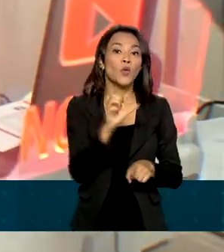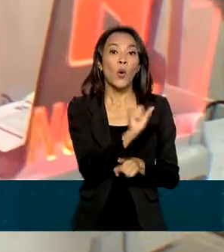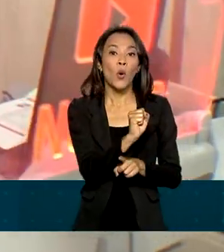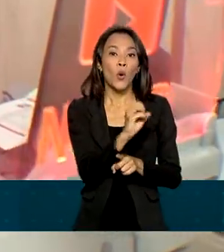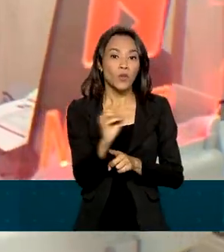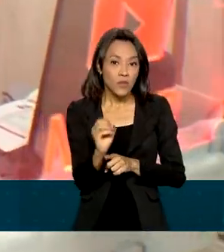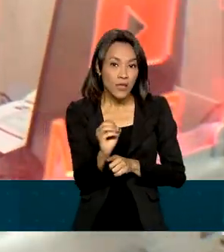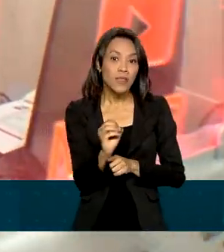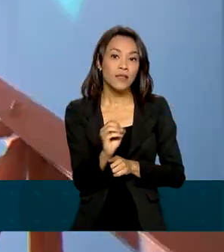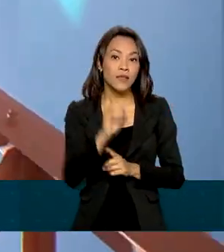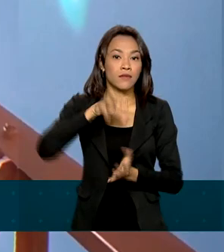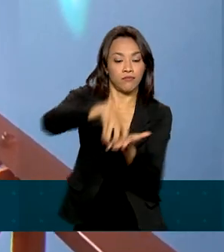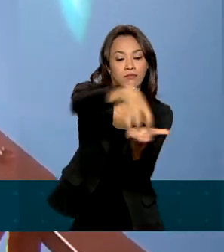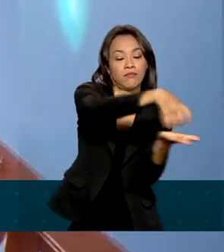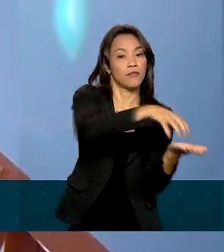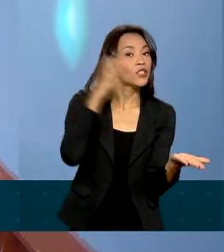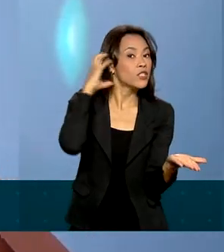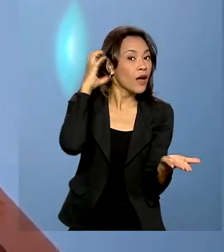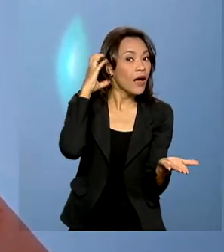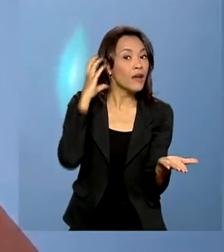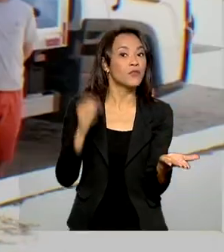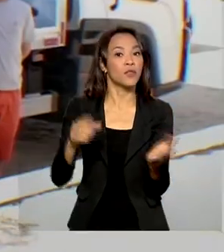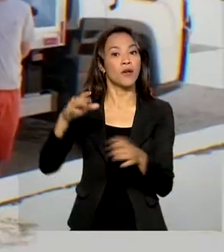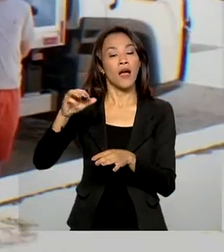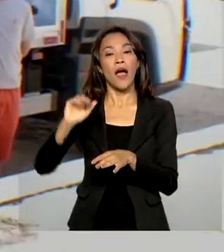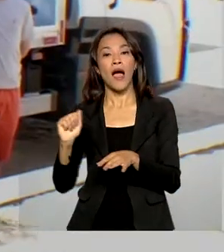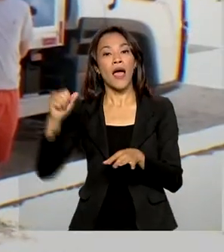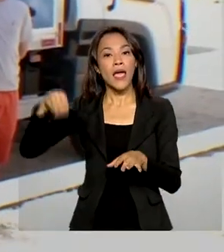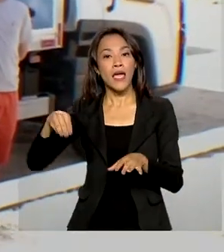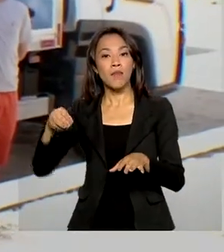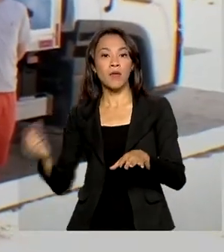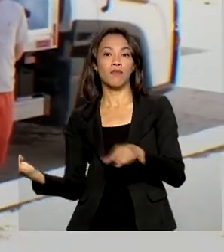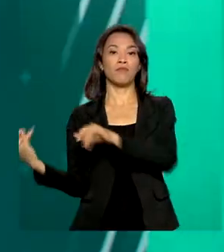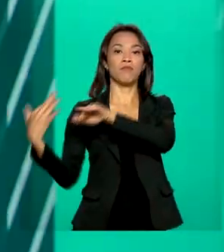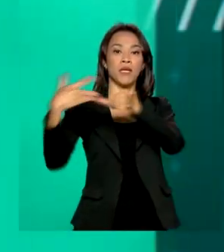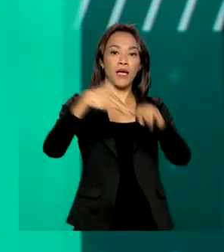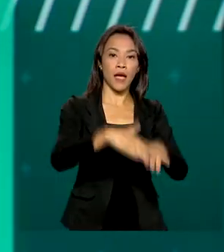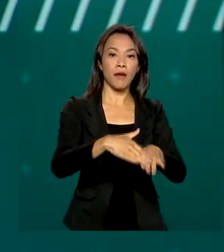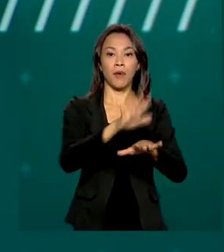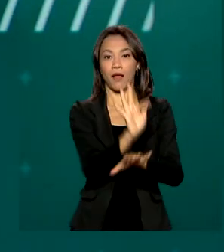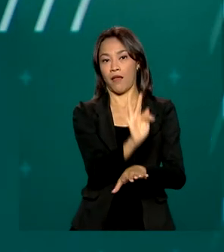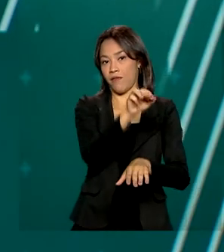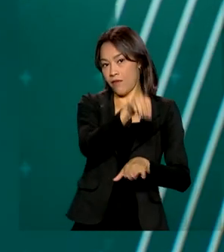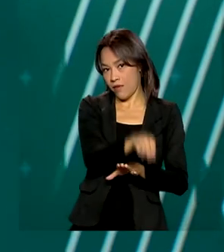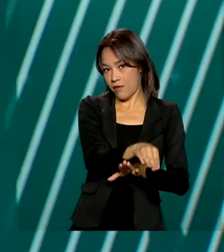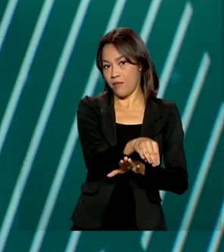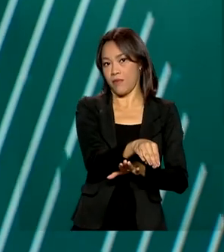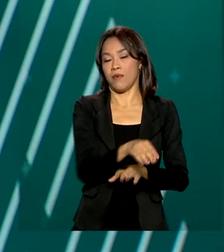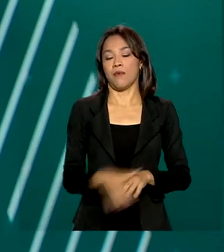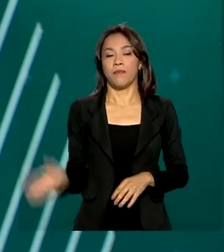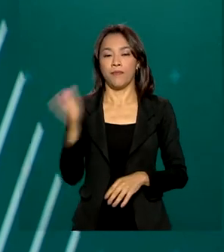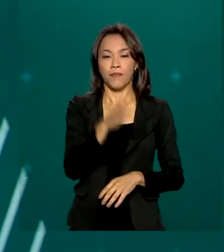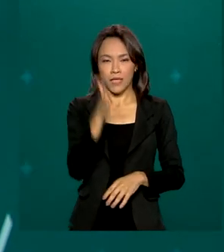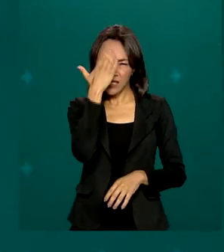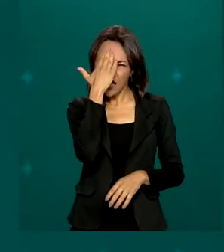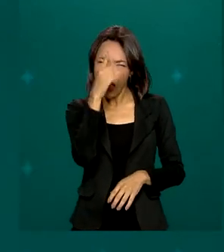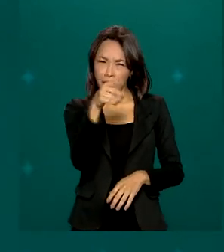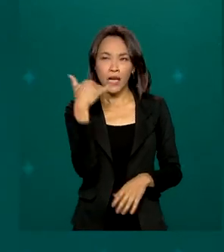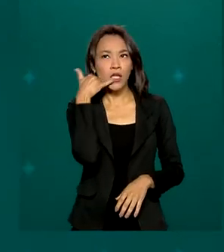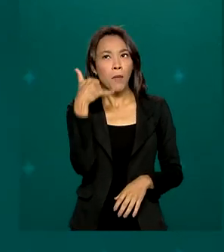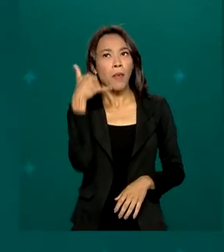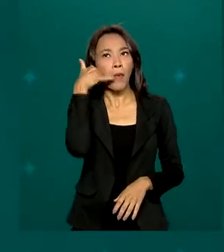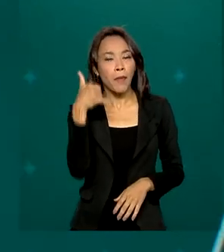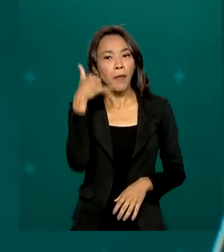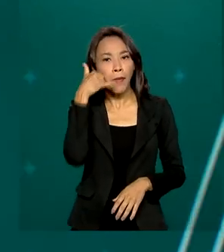emissoras de rádio migraram da faixa M para a FM. E sabe aquelas ligações oferecendo